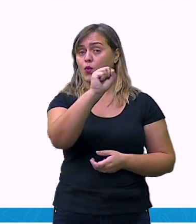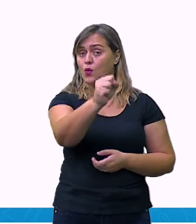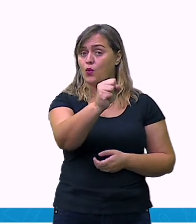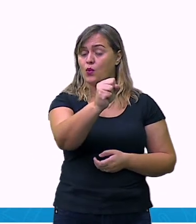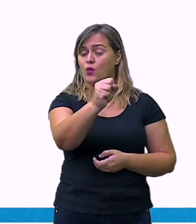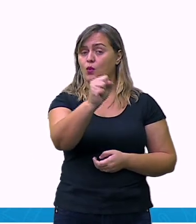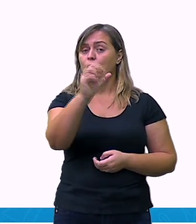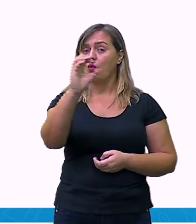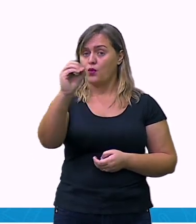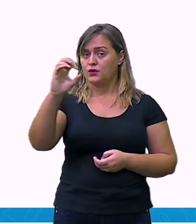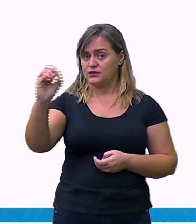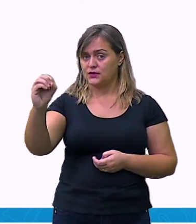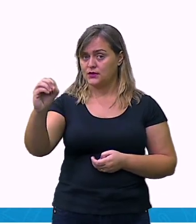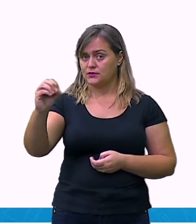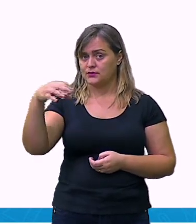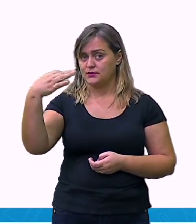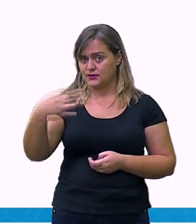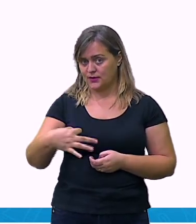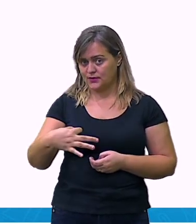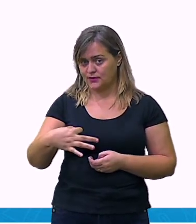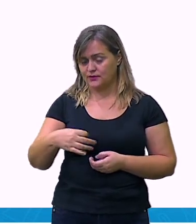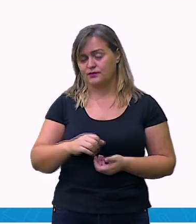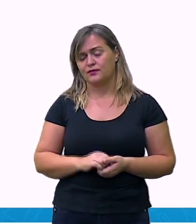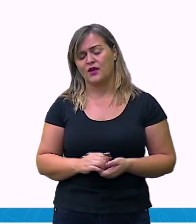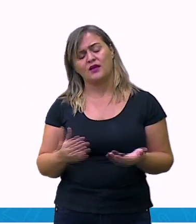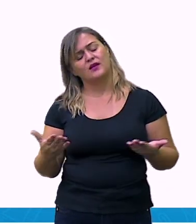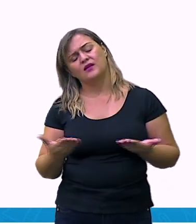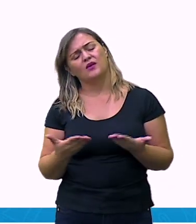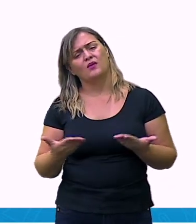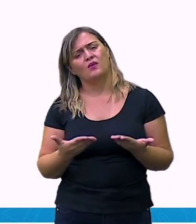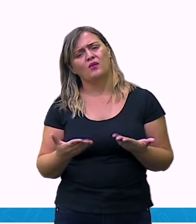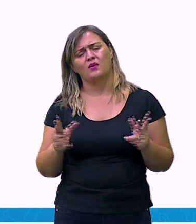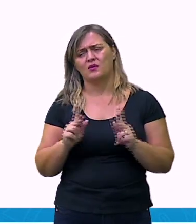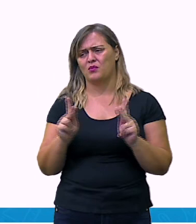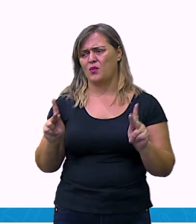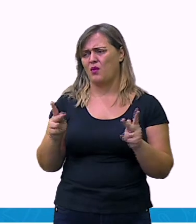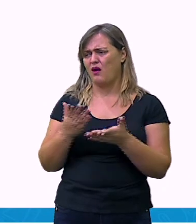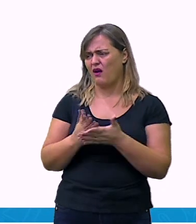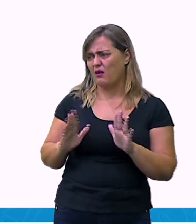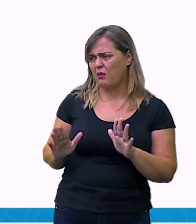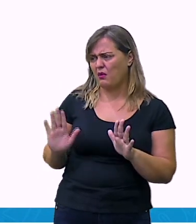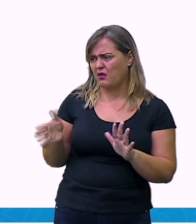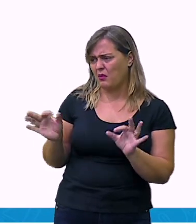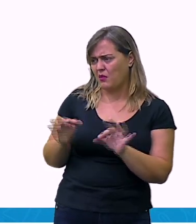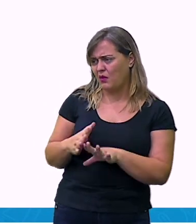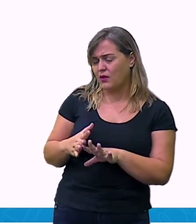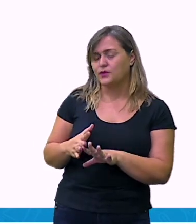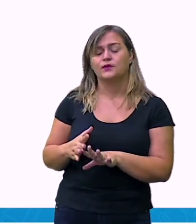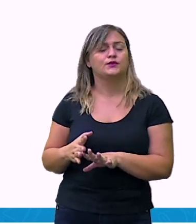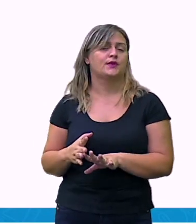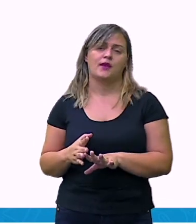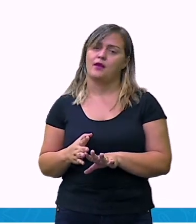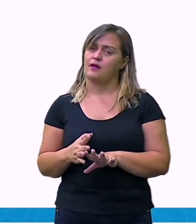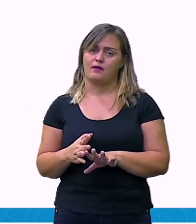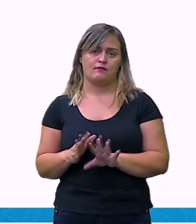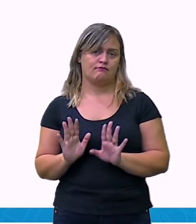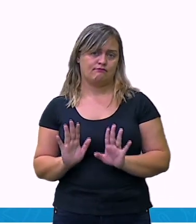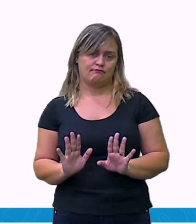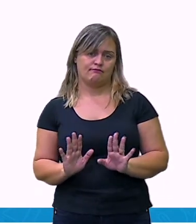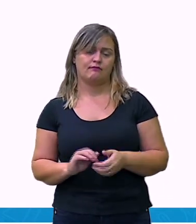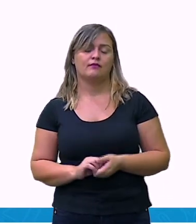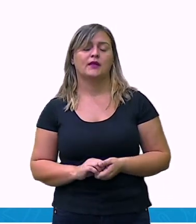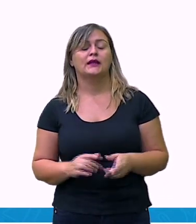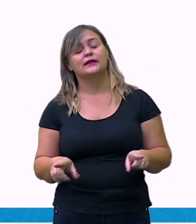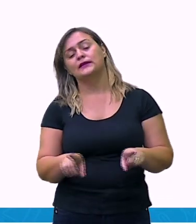Dez vezes oitenta é igual a oitocentos. E agora, professora, acabou? Não. Eu preciso pegar este valor aqui,